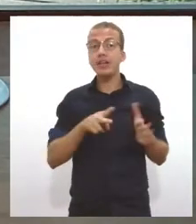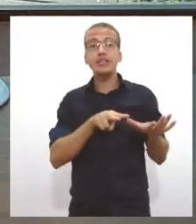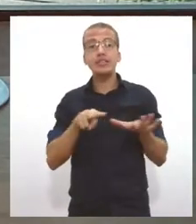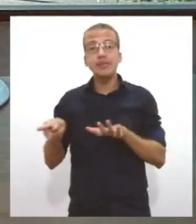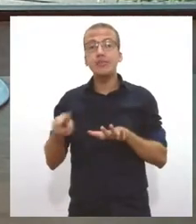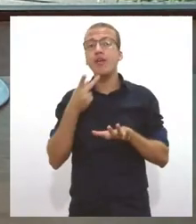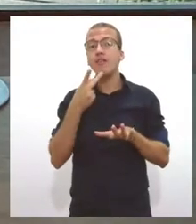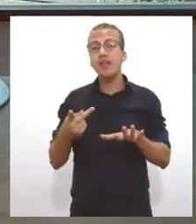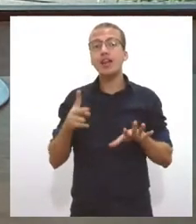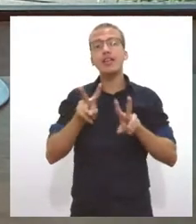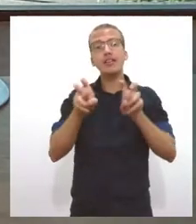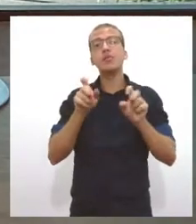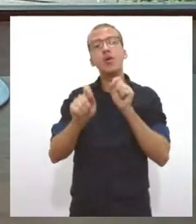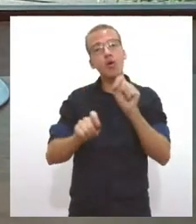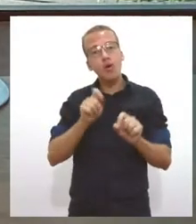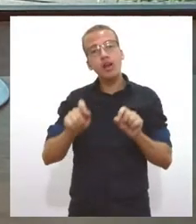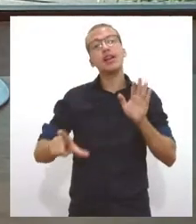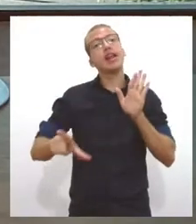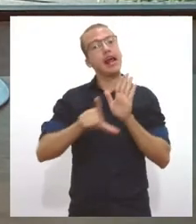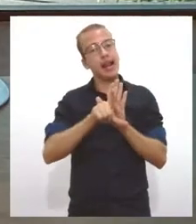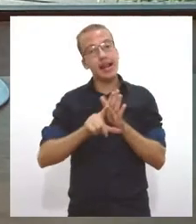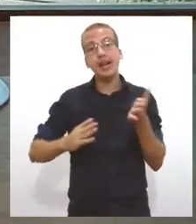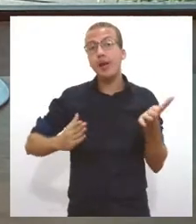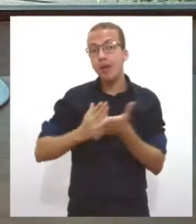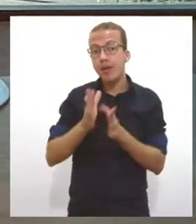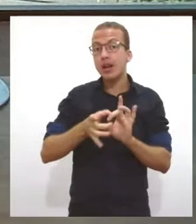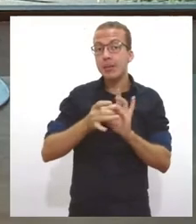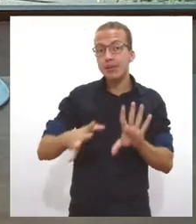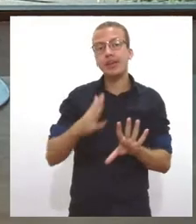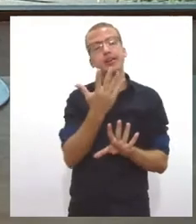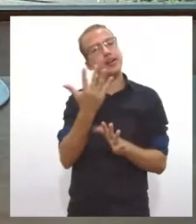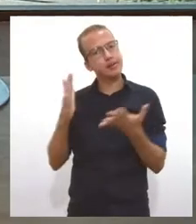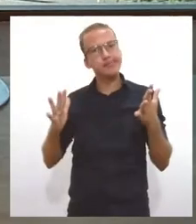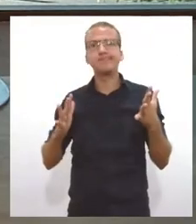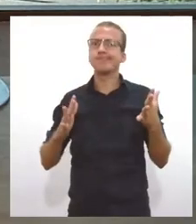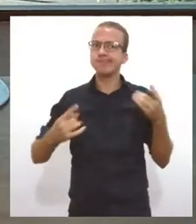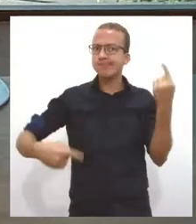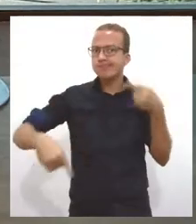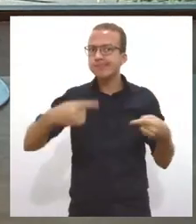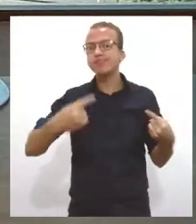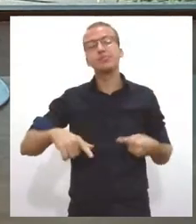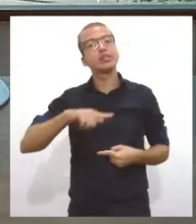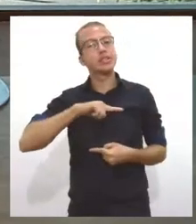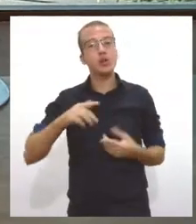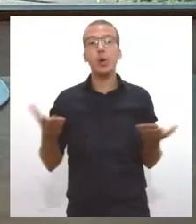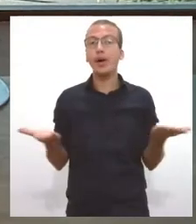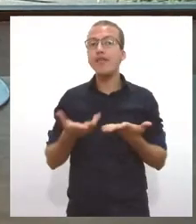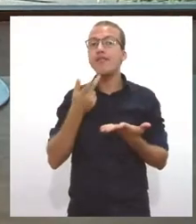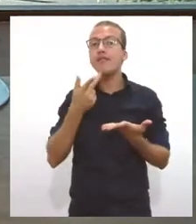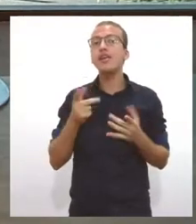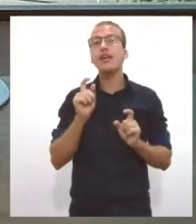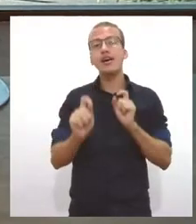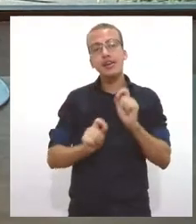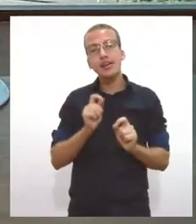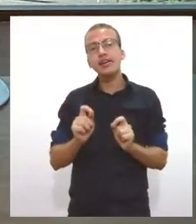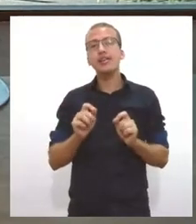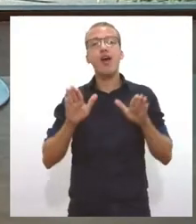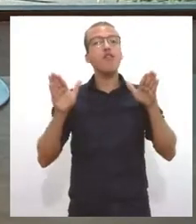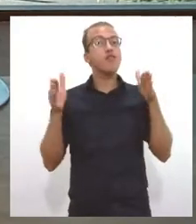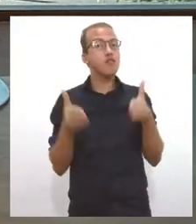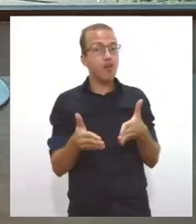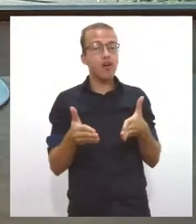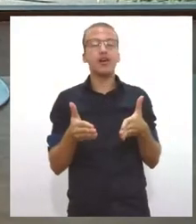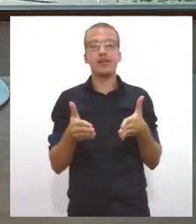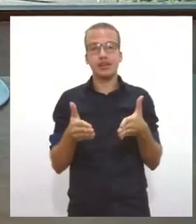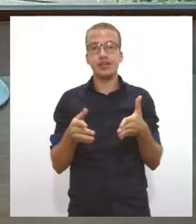nova lei de licenciamento ambiental. Muito polêmica, por sinal. E hoje nós vamos tratar especificamente das possibilidades